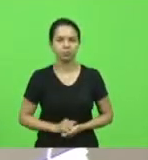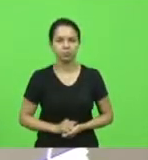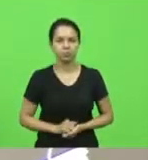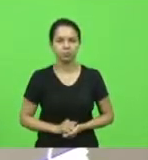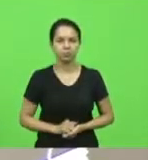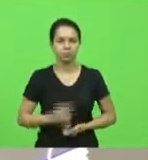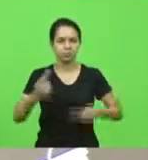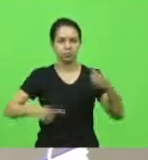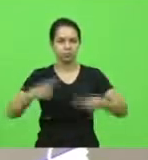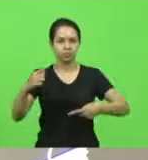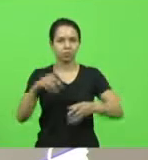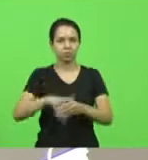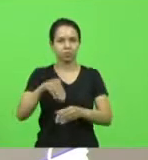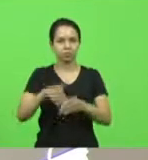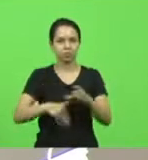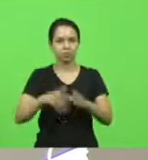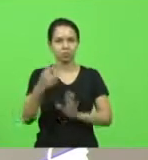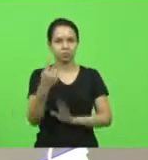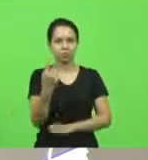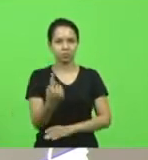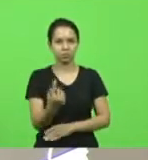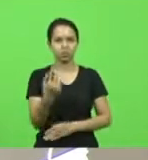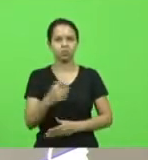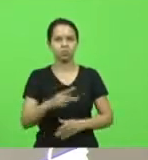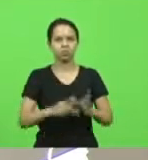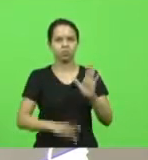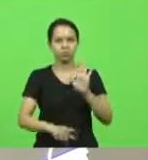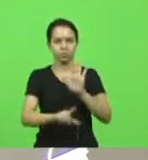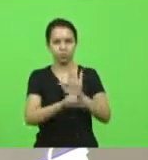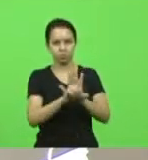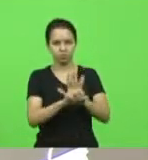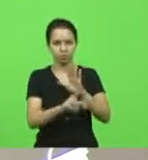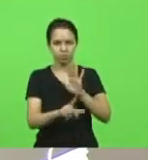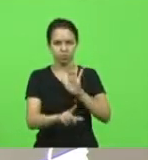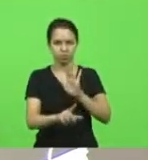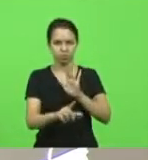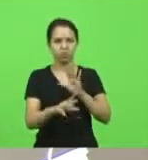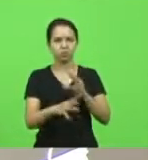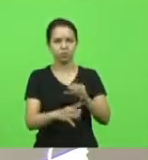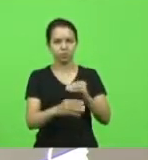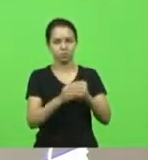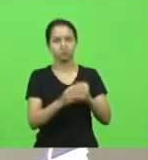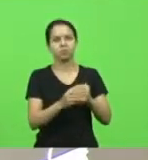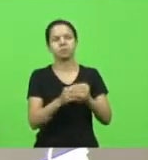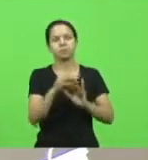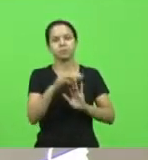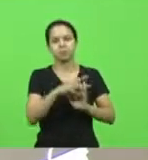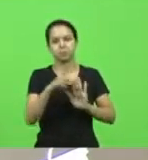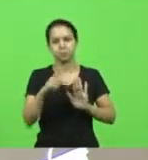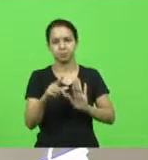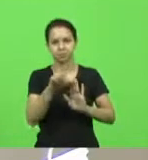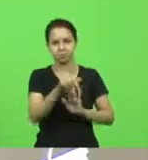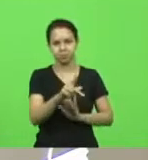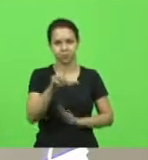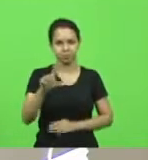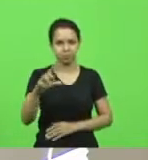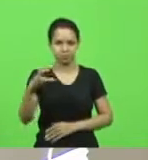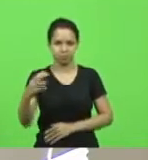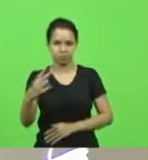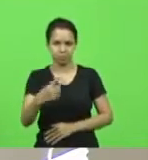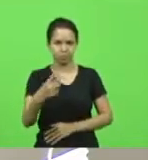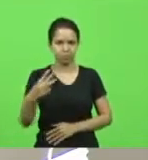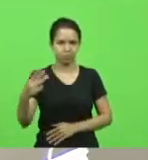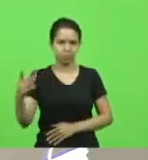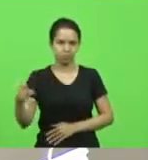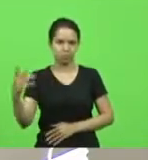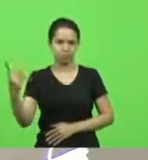Discussão e votação em torno único do projeto de conversão em lei de medida provisória PLC 233.2021, autor comissão de